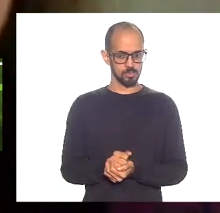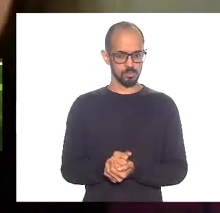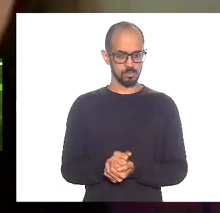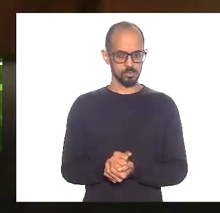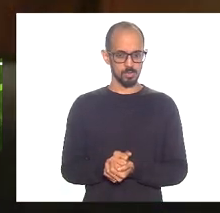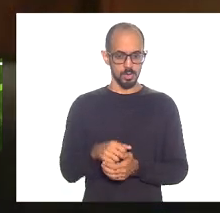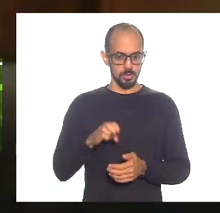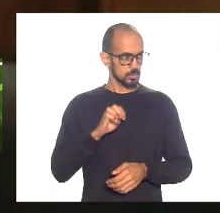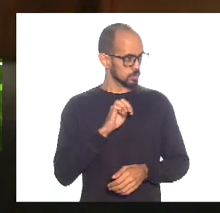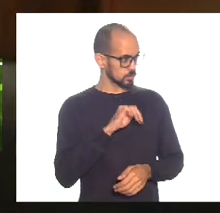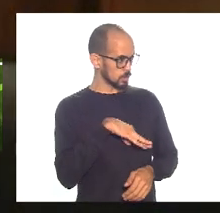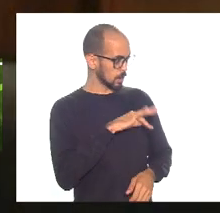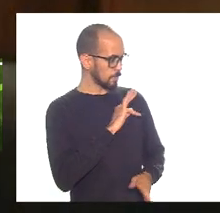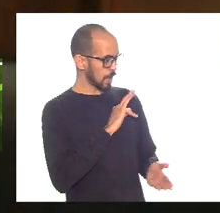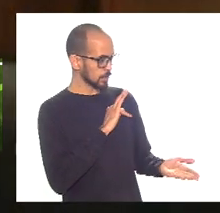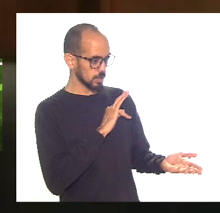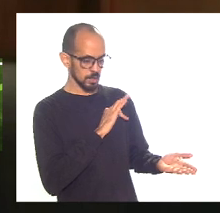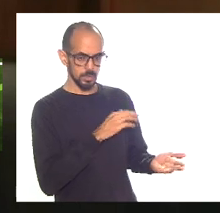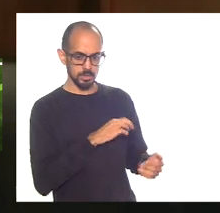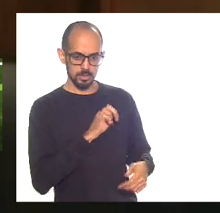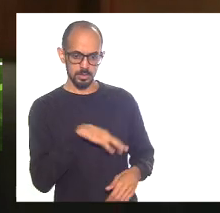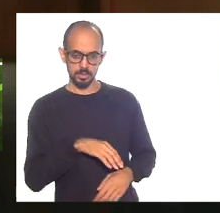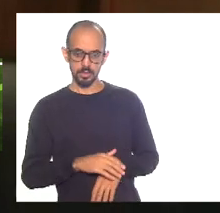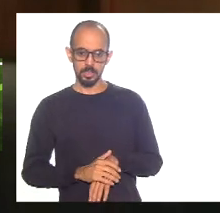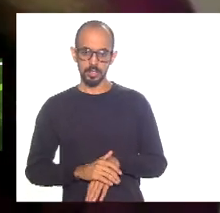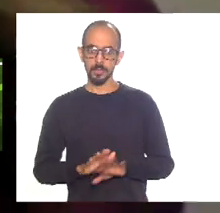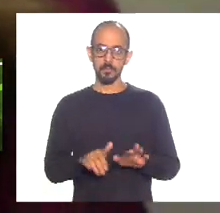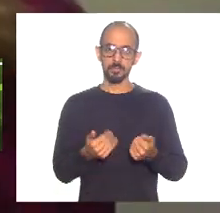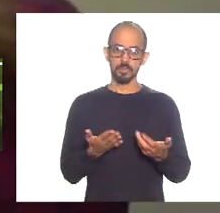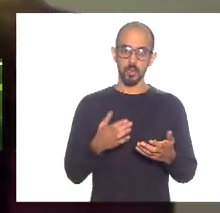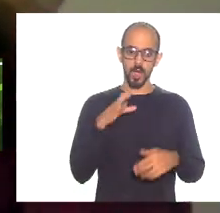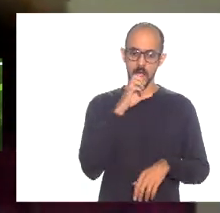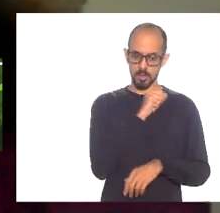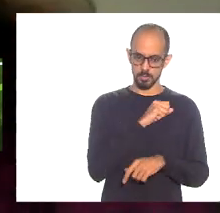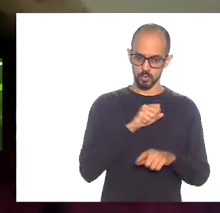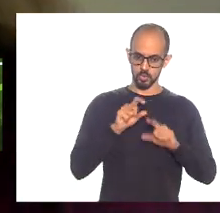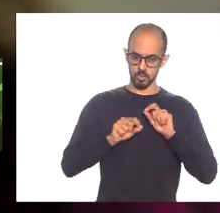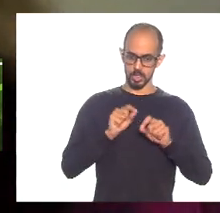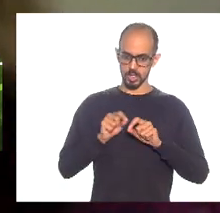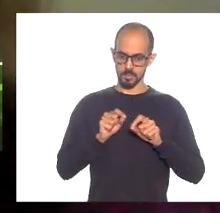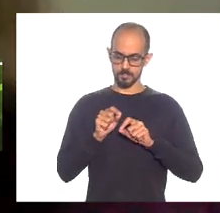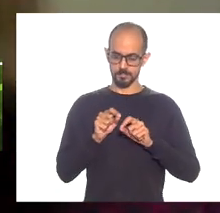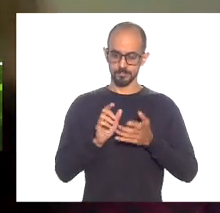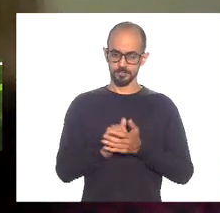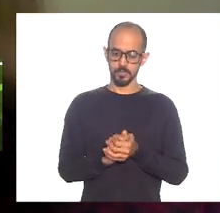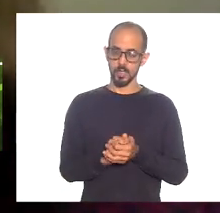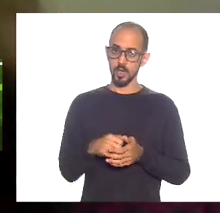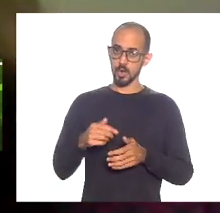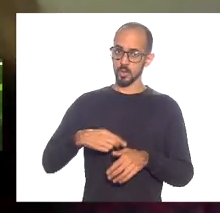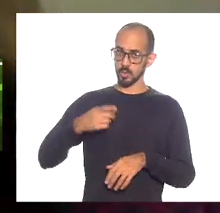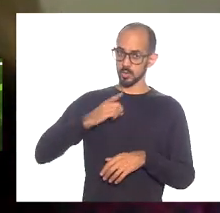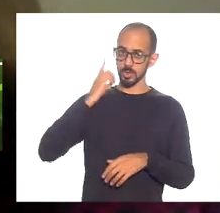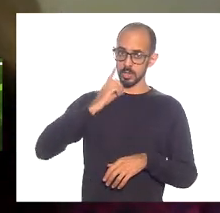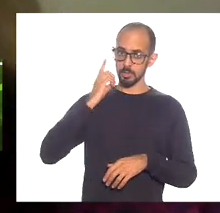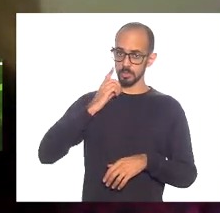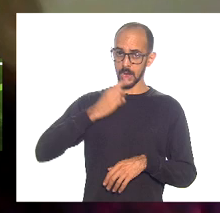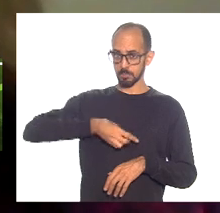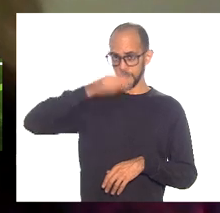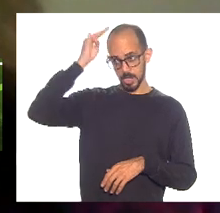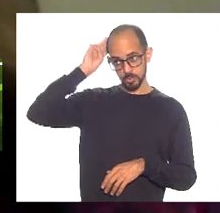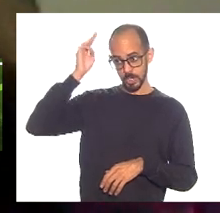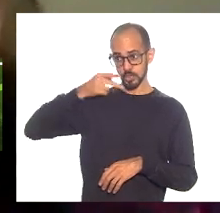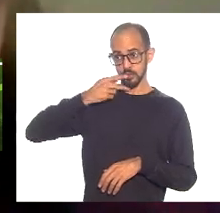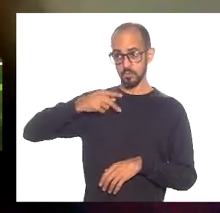Sim, Marta, sim, Marta. Não, rapidamente, é um pouco na linha do que o deputado Márcio Pacheco falou